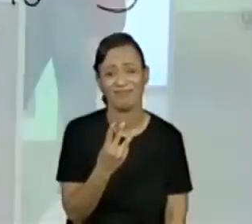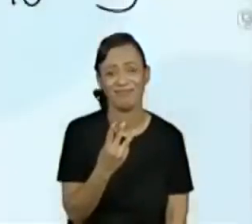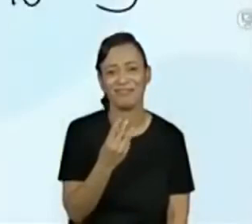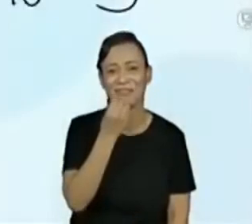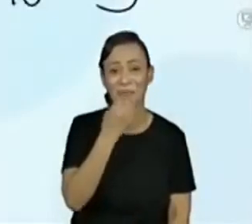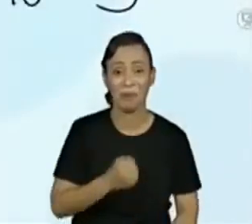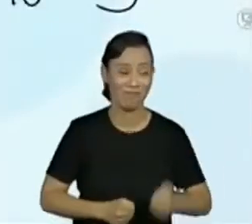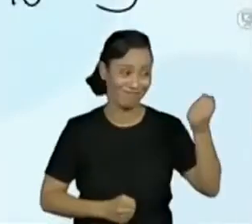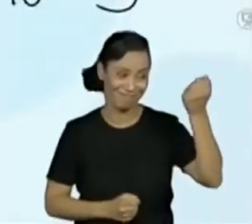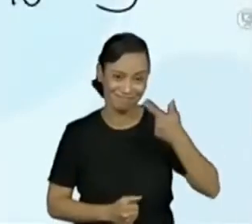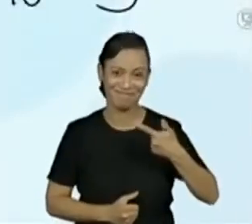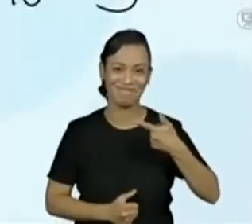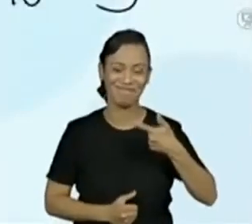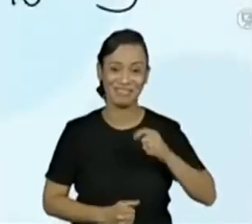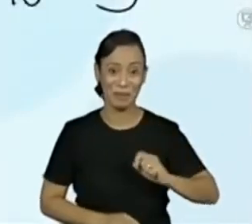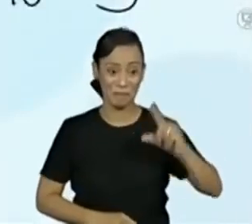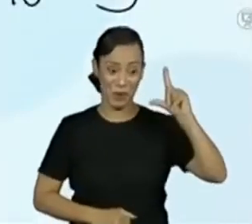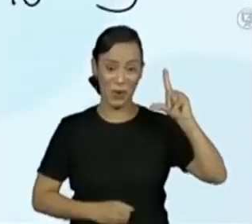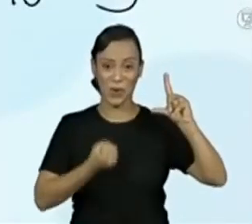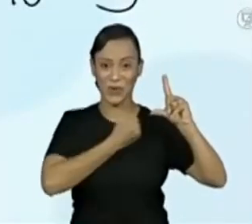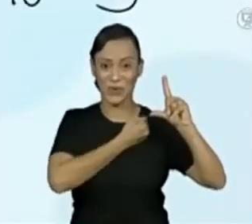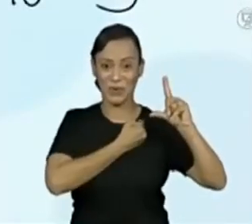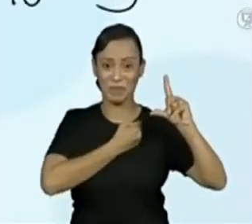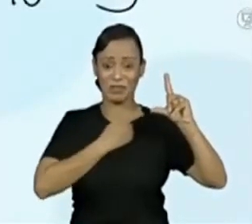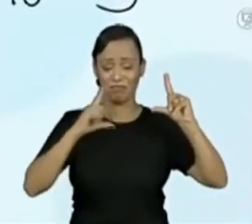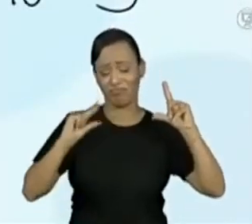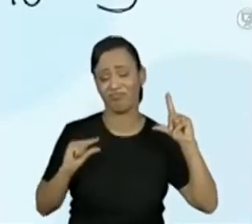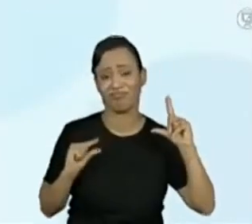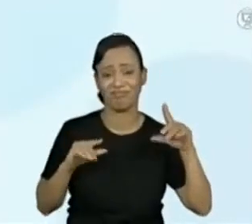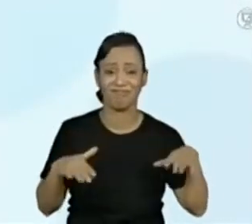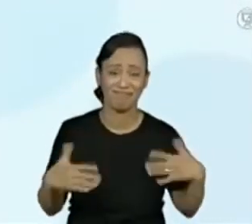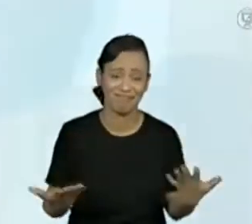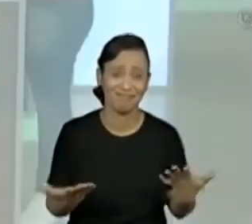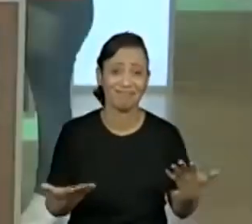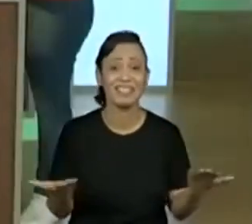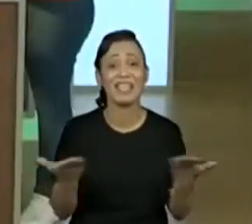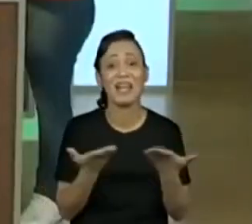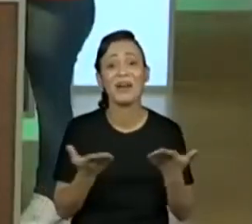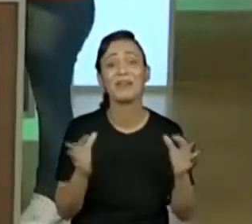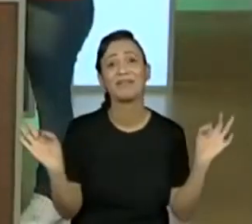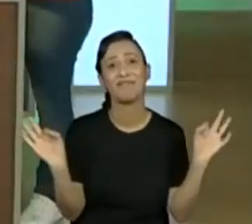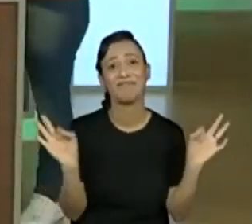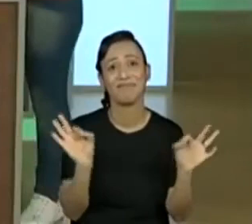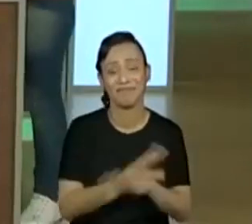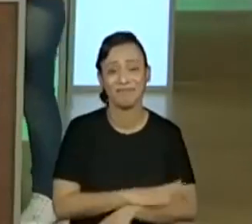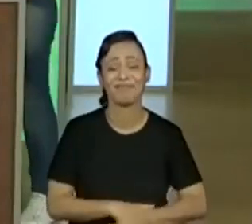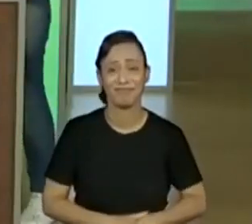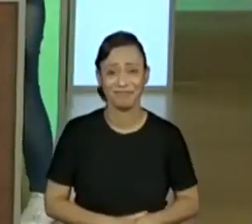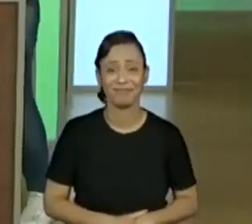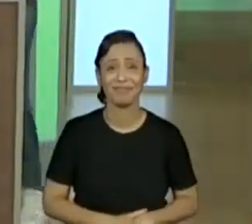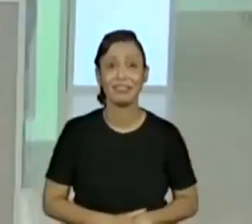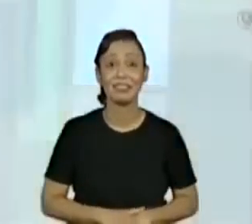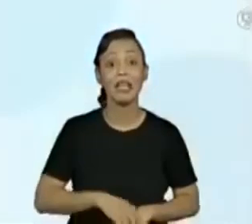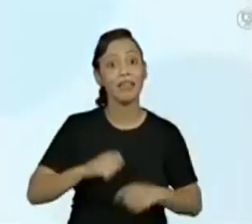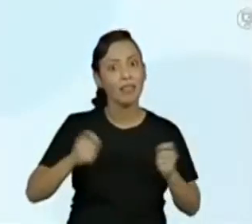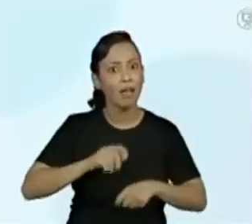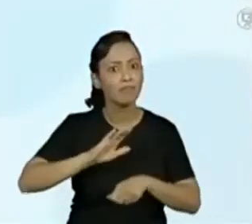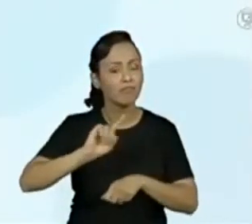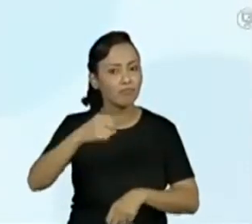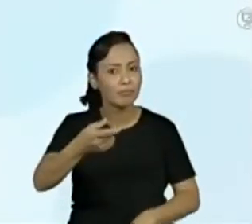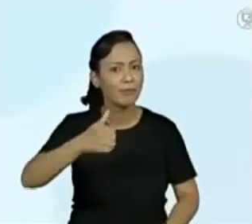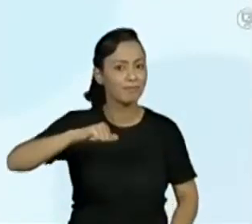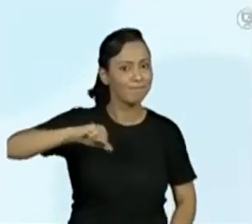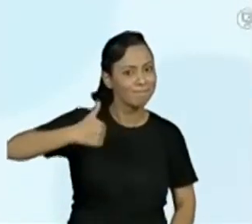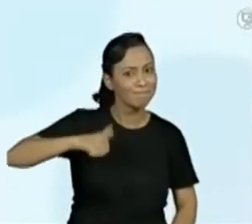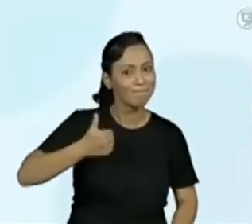Legal. Olha que brincadeira legal. Gente, só para a gente terminar, por favor. Foi aí. Vou pôr a avaliação. Eu